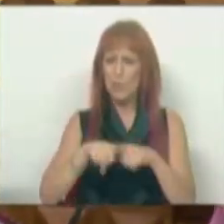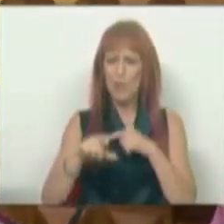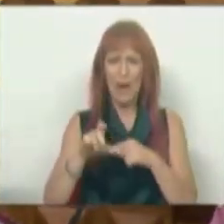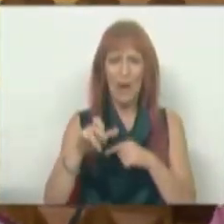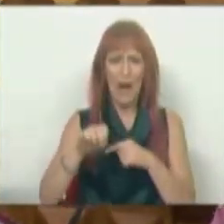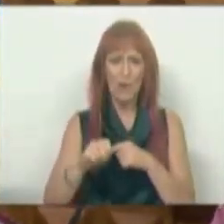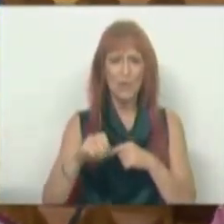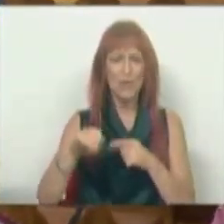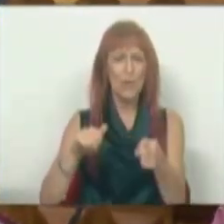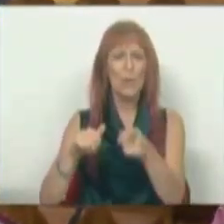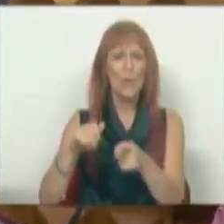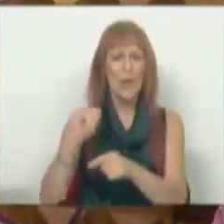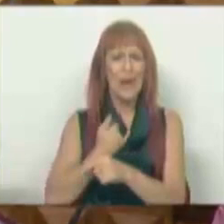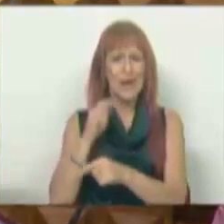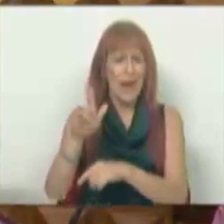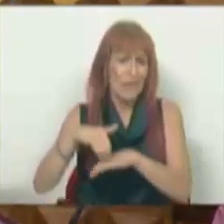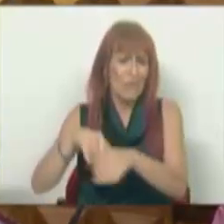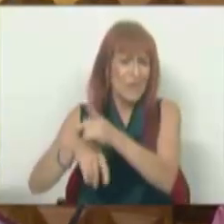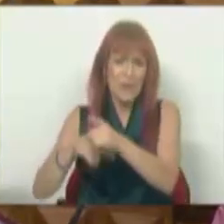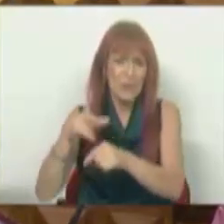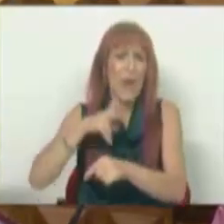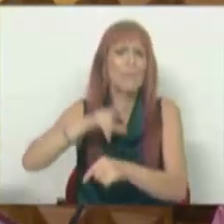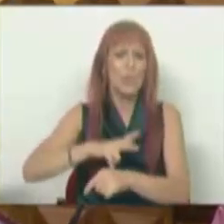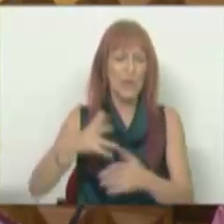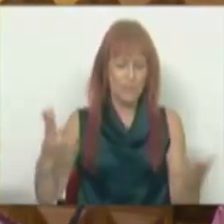Carlos Guimarães Pinto poderia ter feito, mas em português.